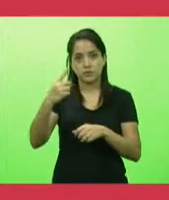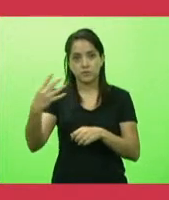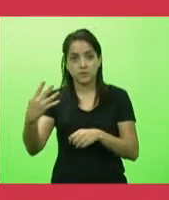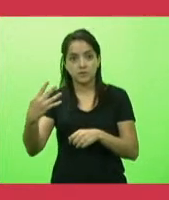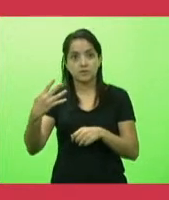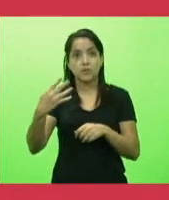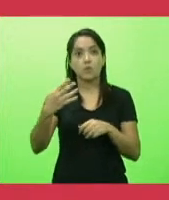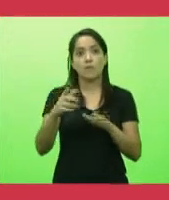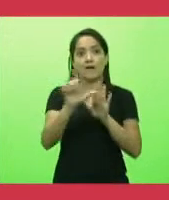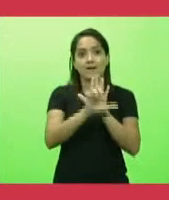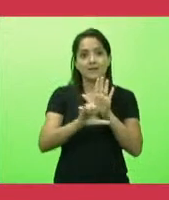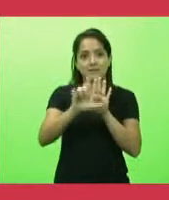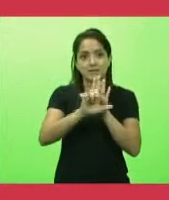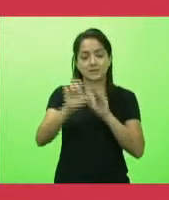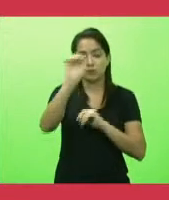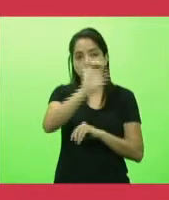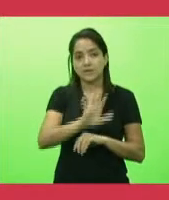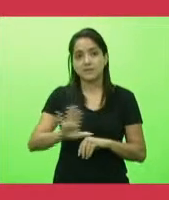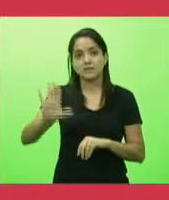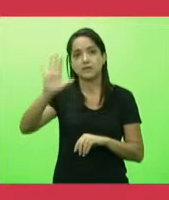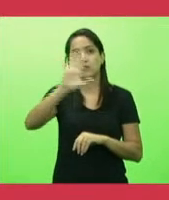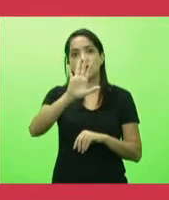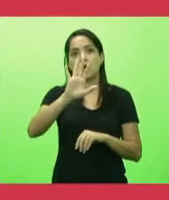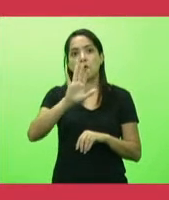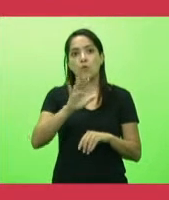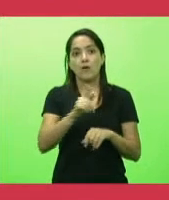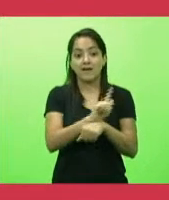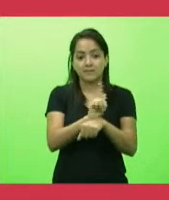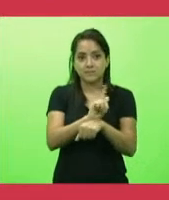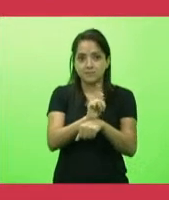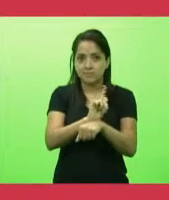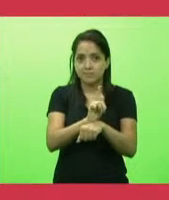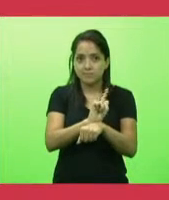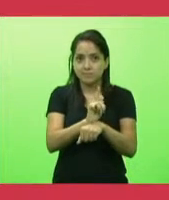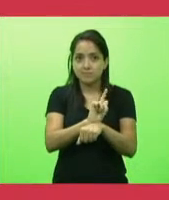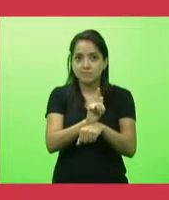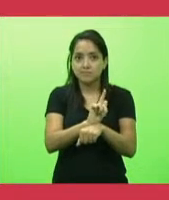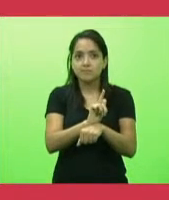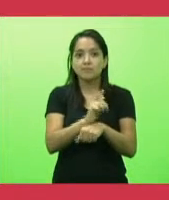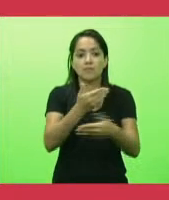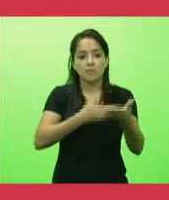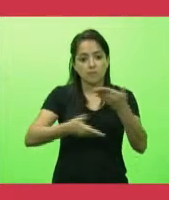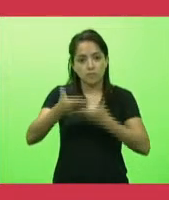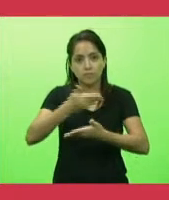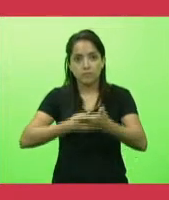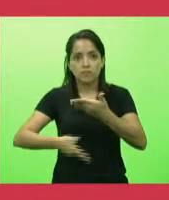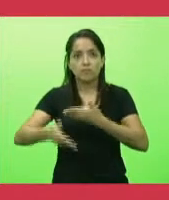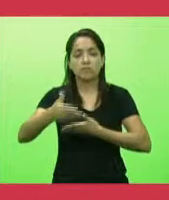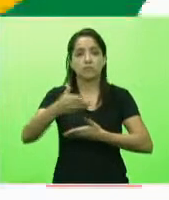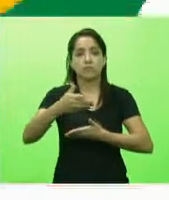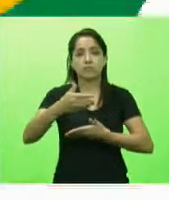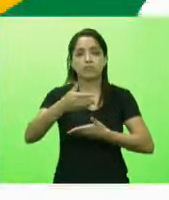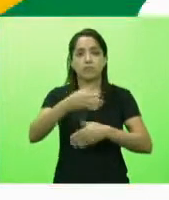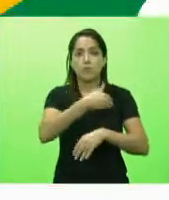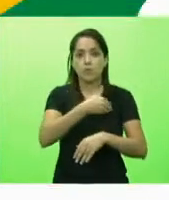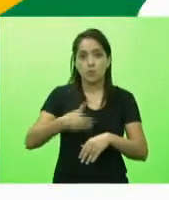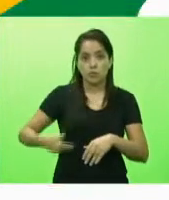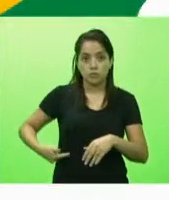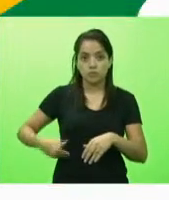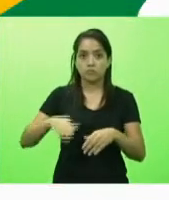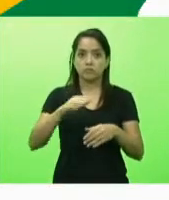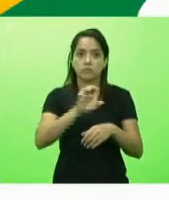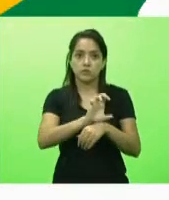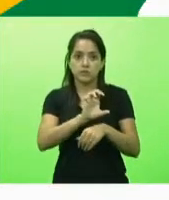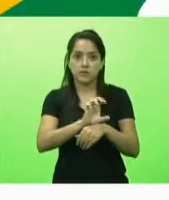uma legislação nacional onde ele aponta que a gestão das ações é compartilhada união estado federal e municípios